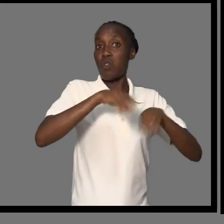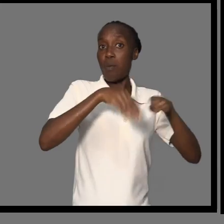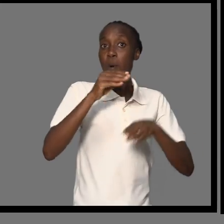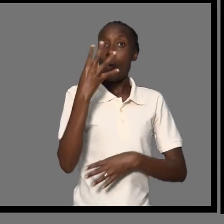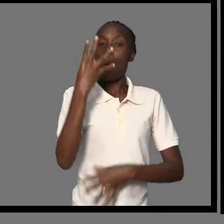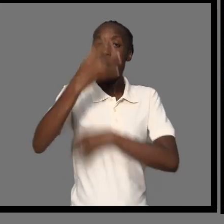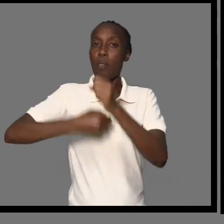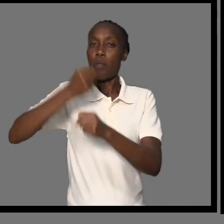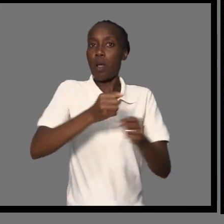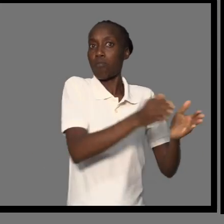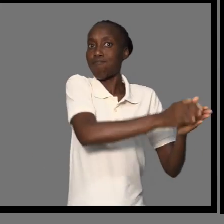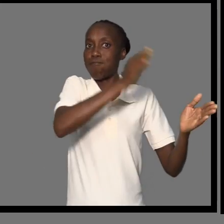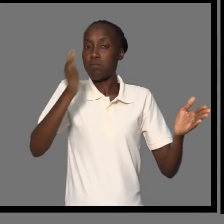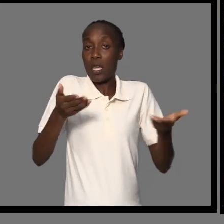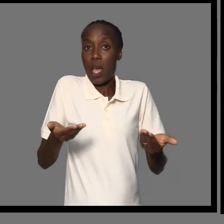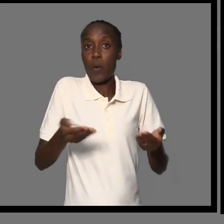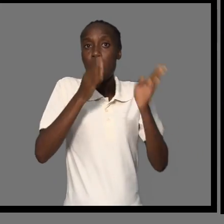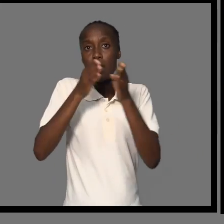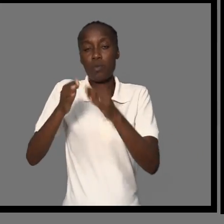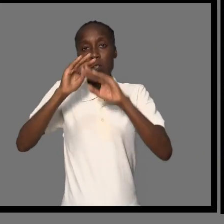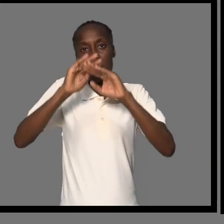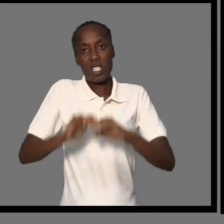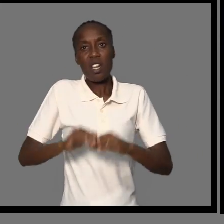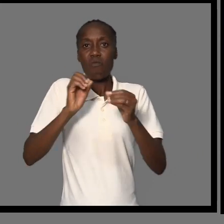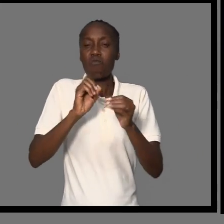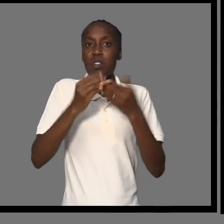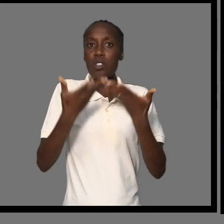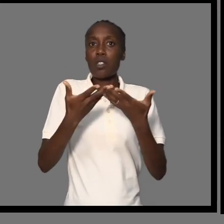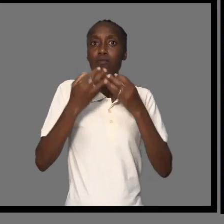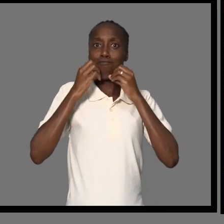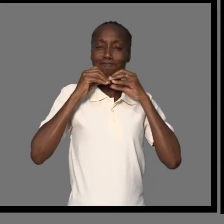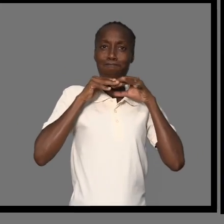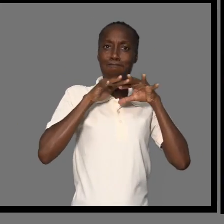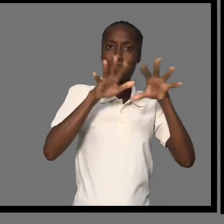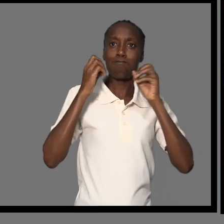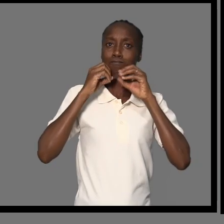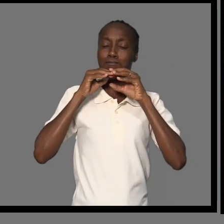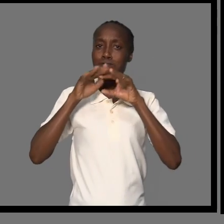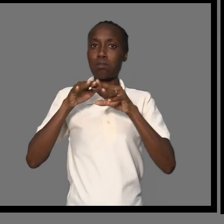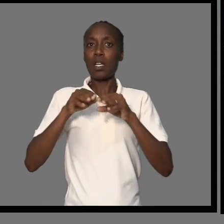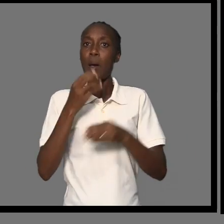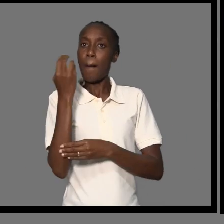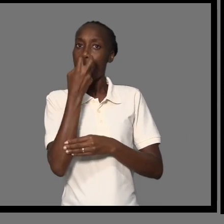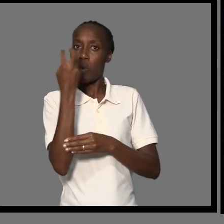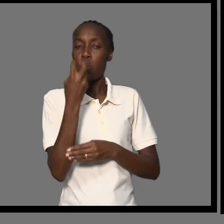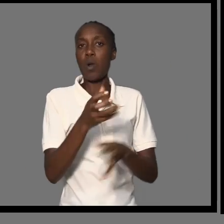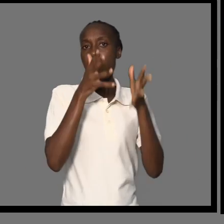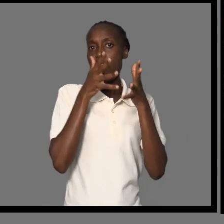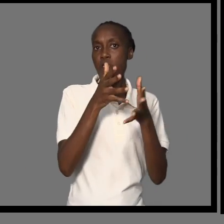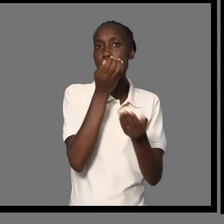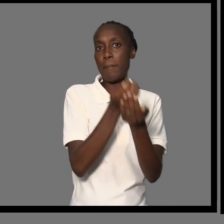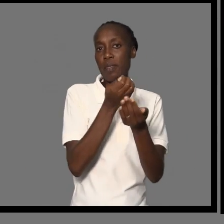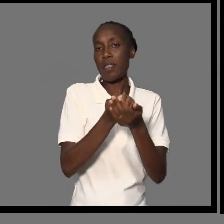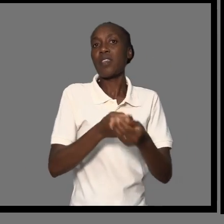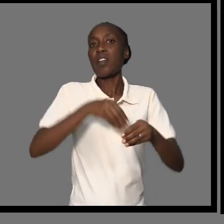de quatro anos e, neste momento, os candidatos intensificam as suas ações de caça ao